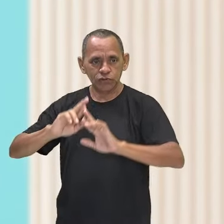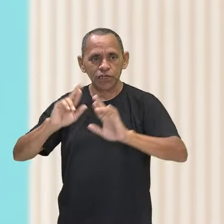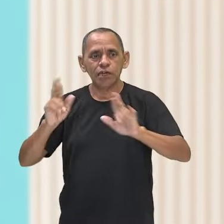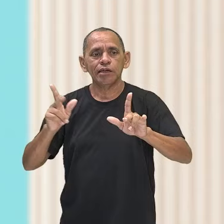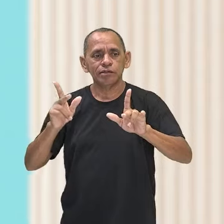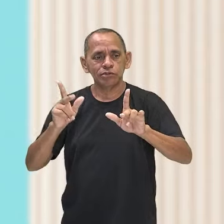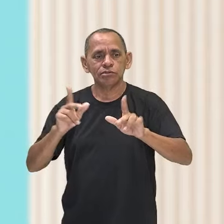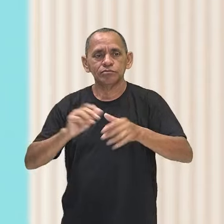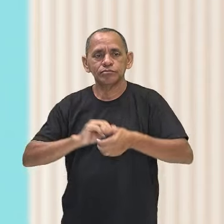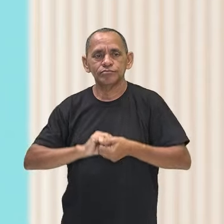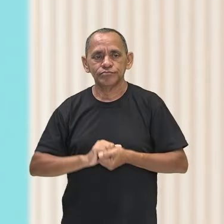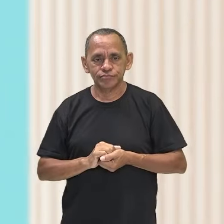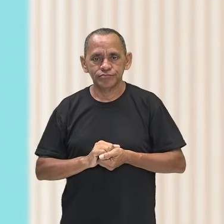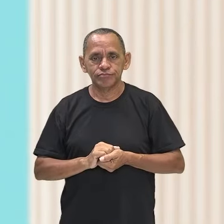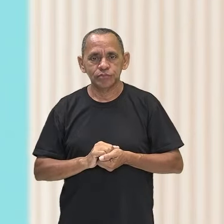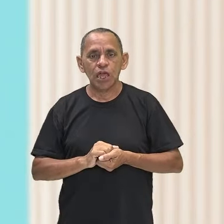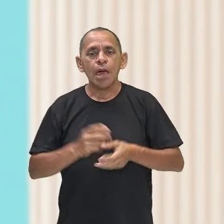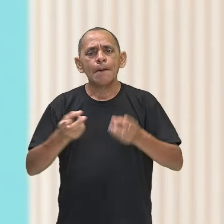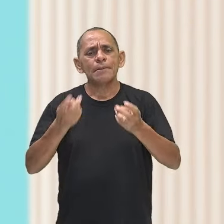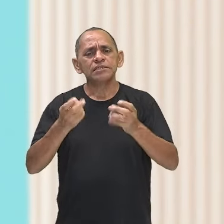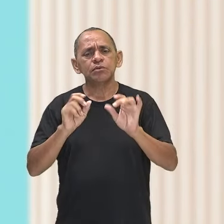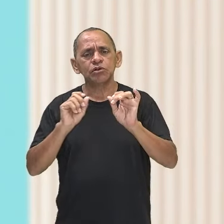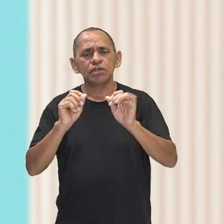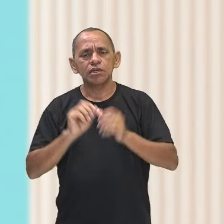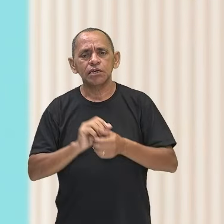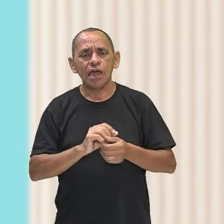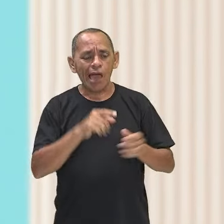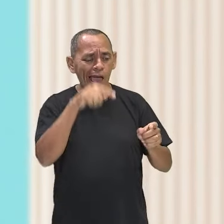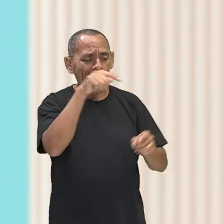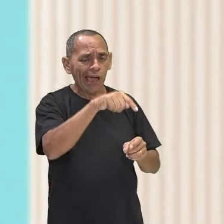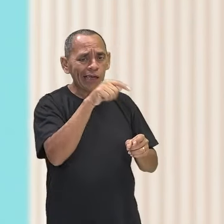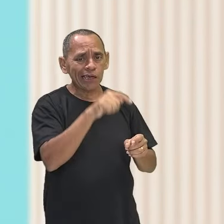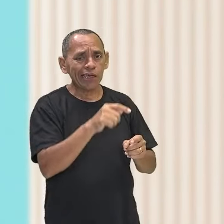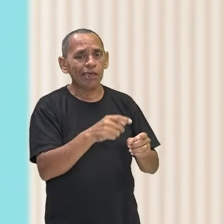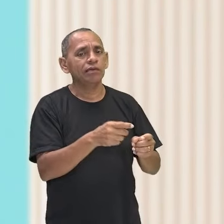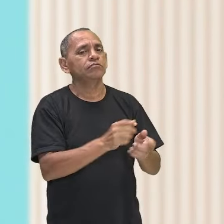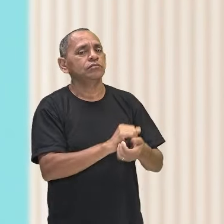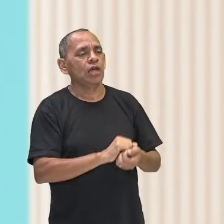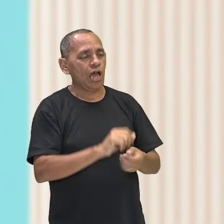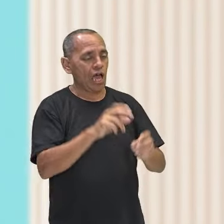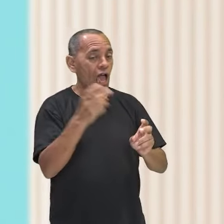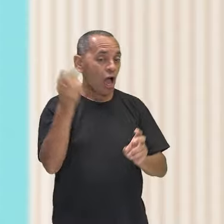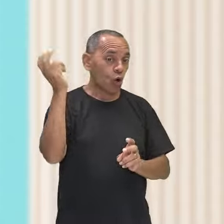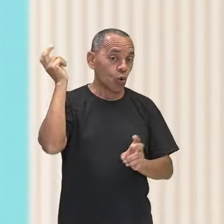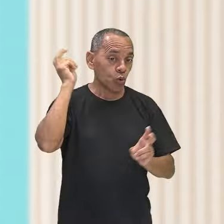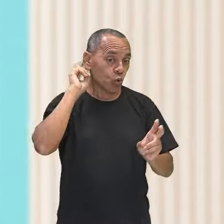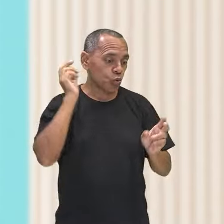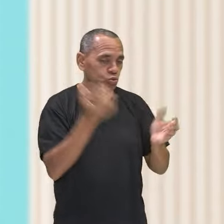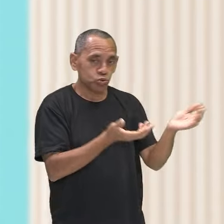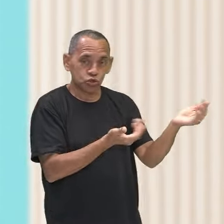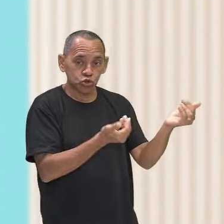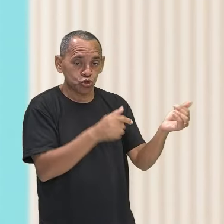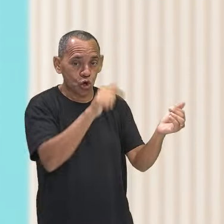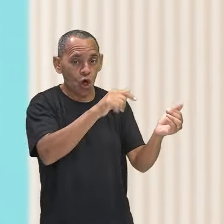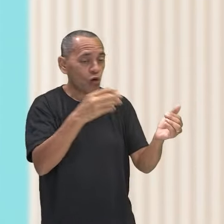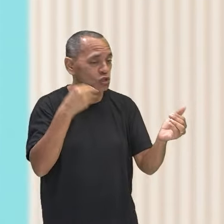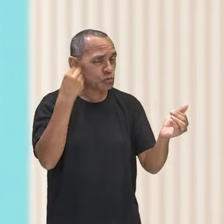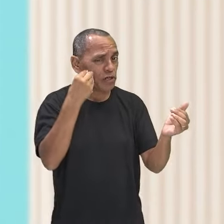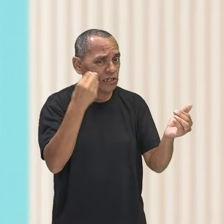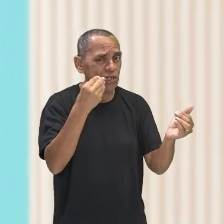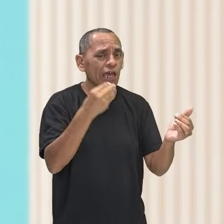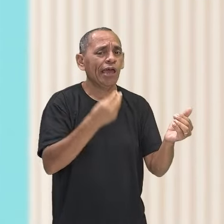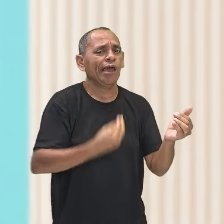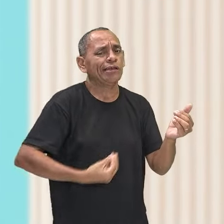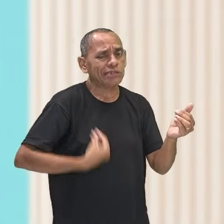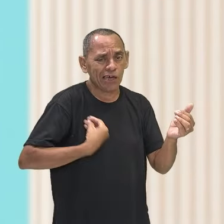à cultura juvenil, certo? Entre um e outro. As experiências, as vivências